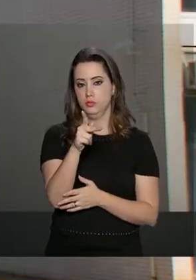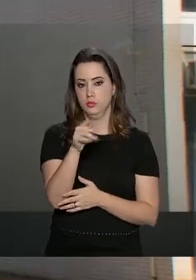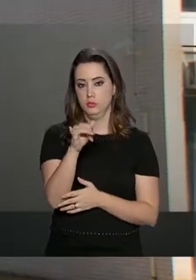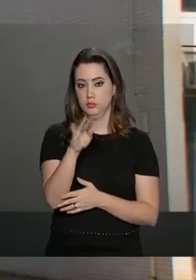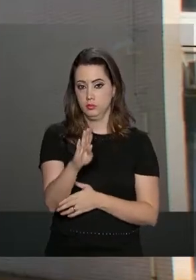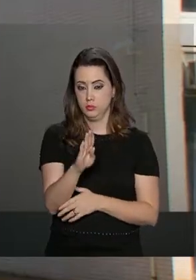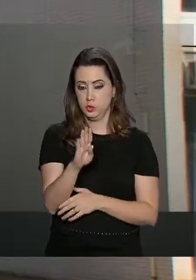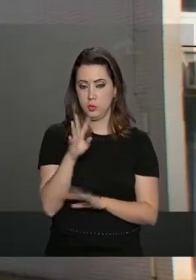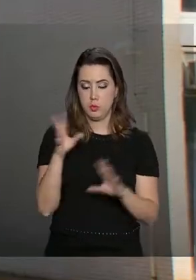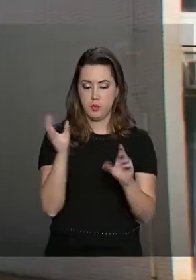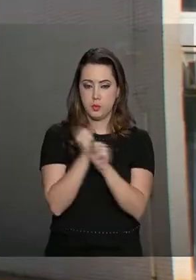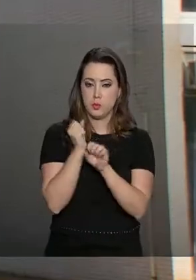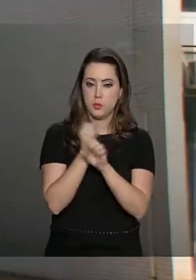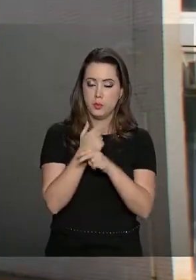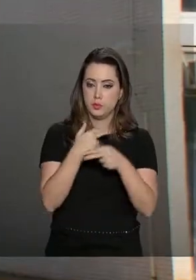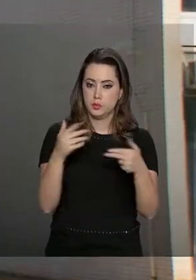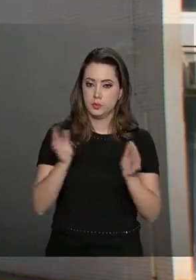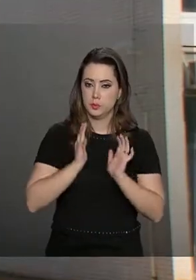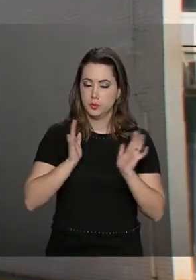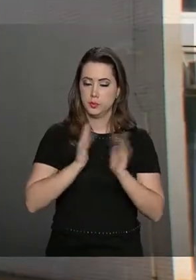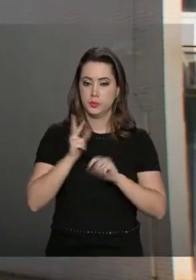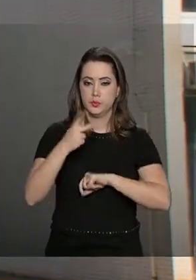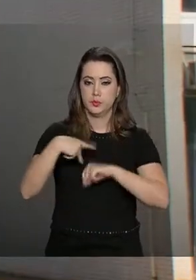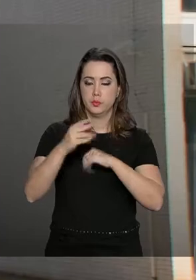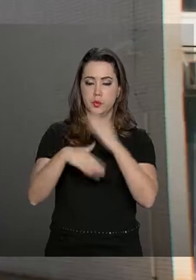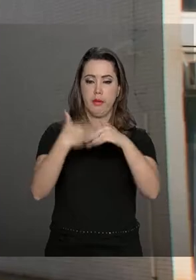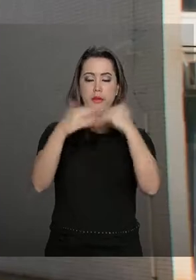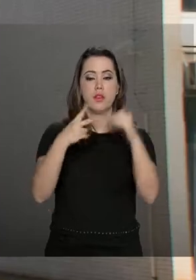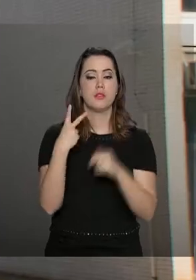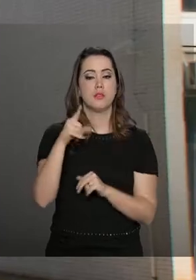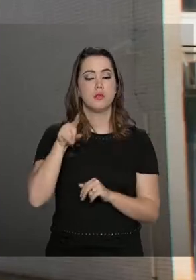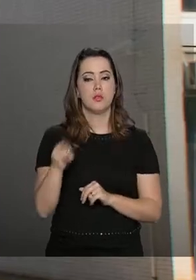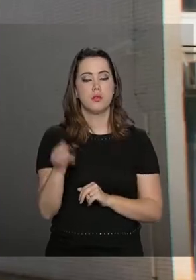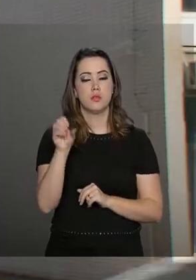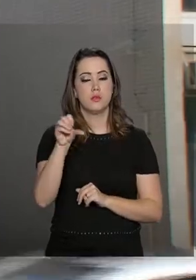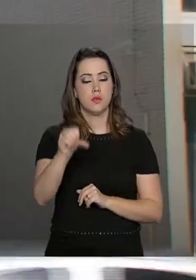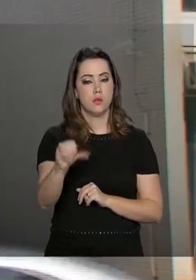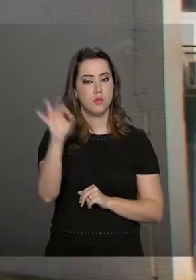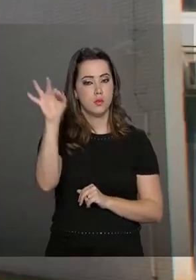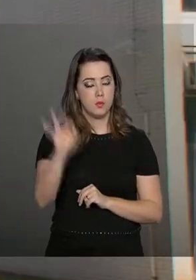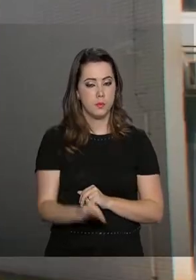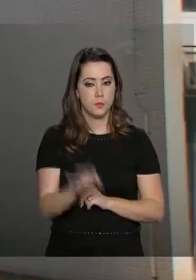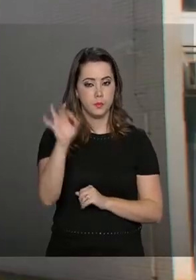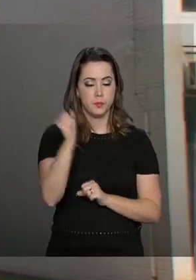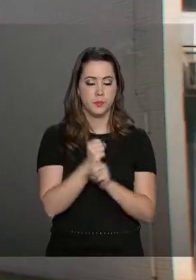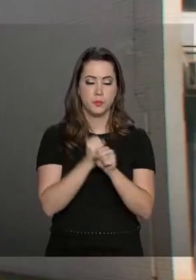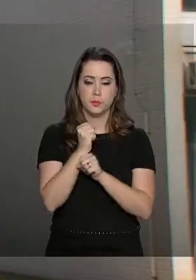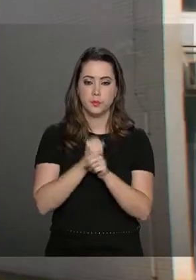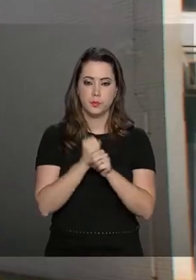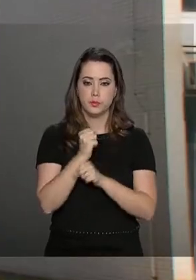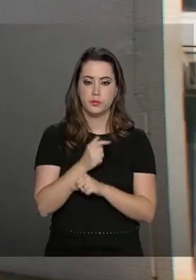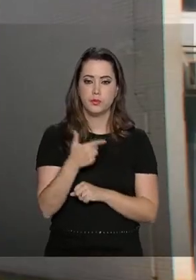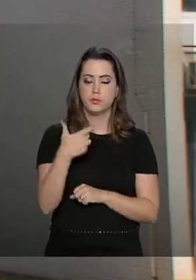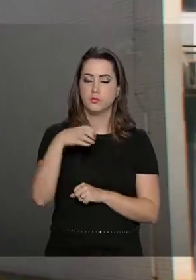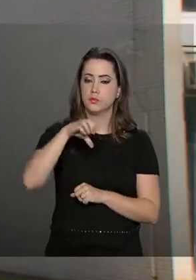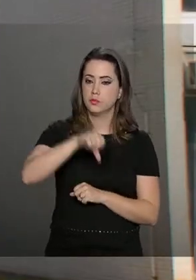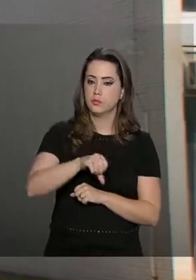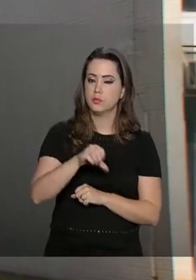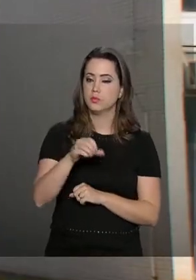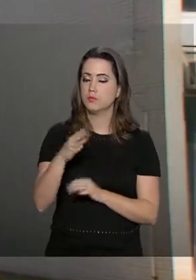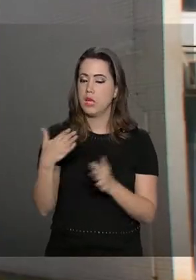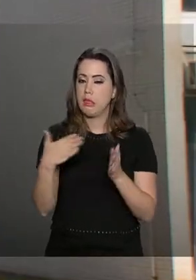soma de todas as riquezas do país, vai crescer 2,9% ao ano, em 2019,